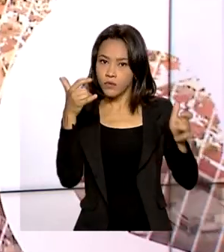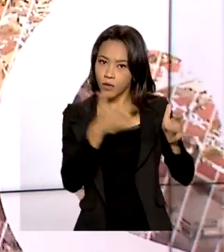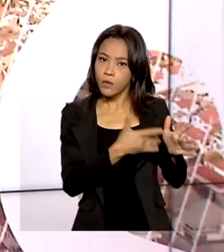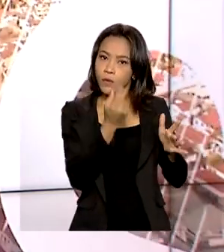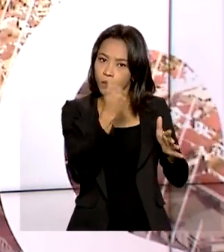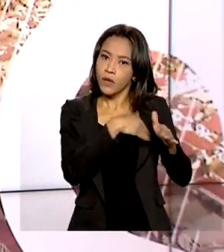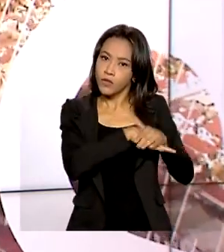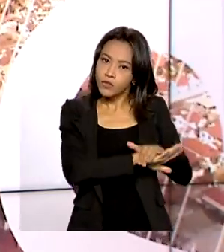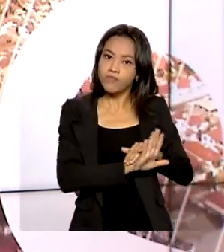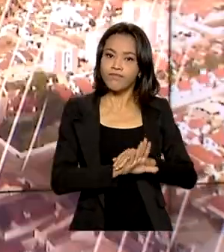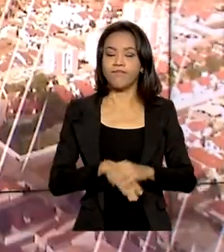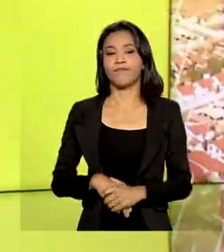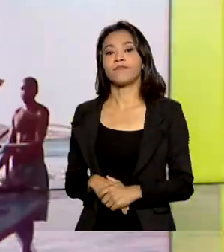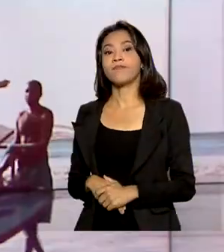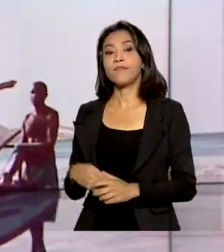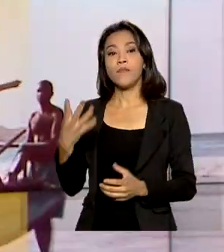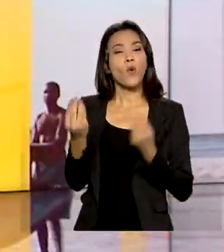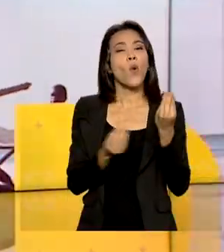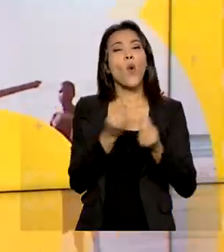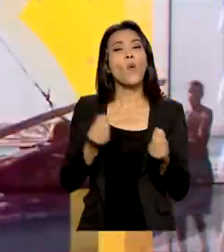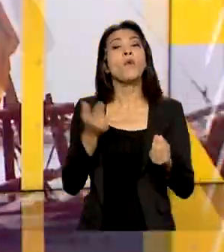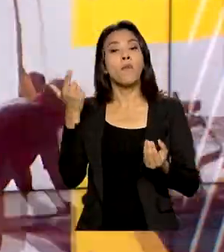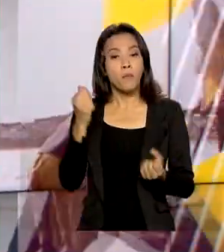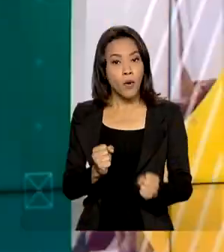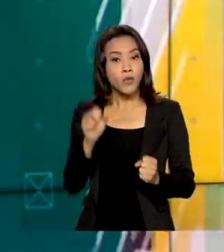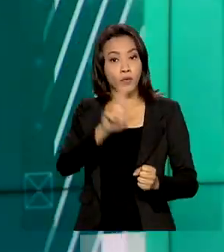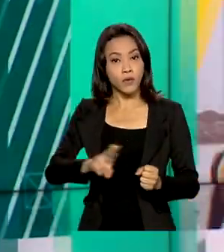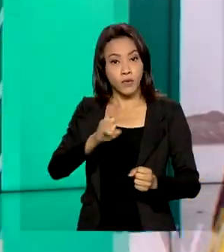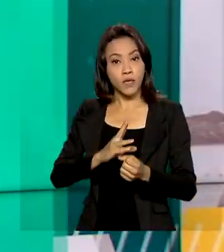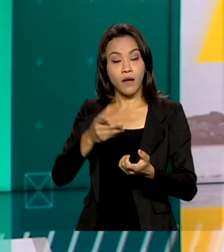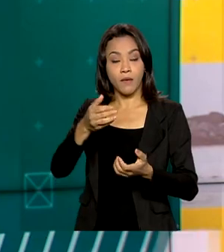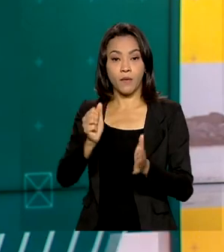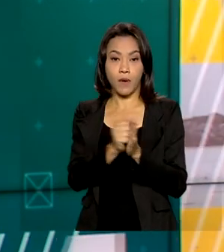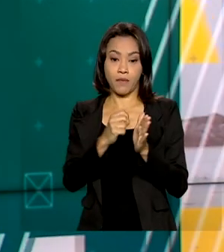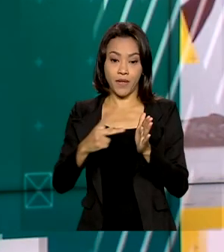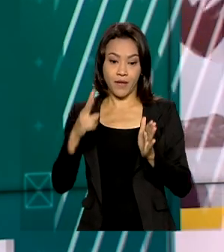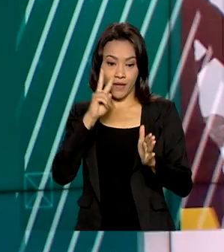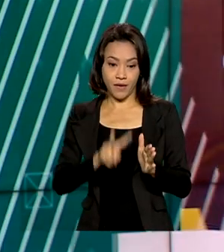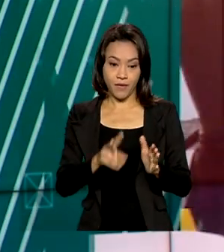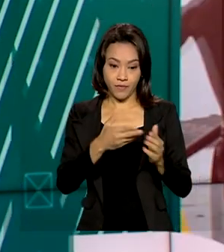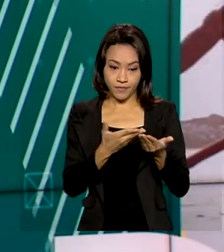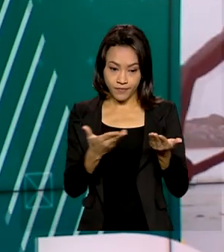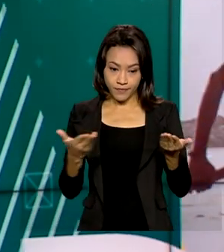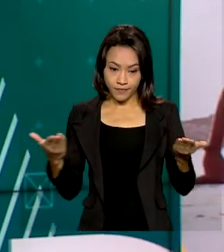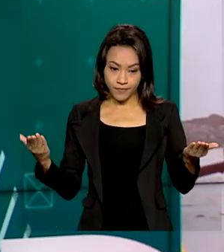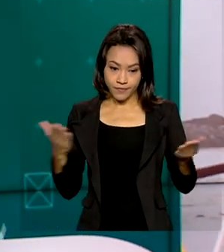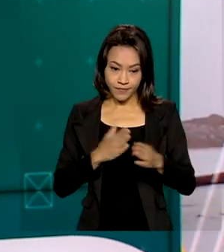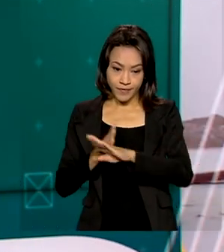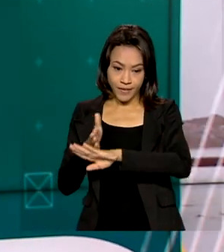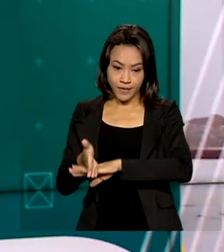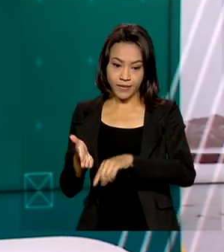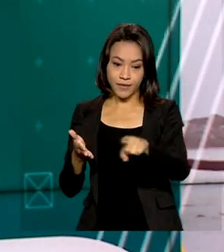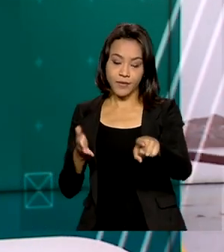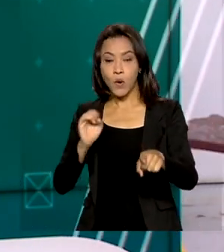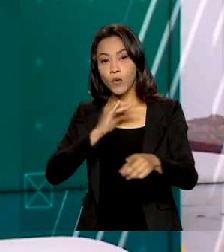A adesão pode ser feita pelo aplicativo do FGTS, pelo site que aparece aí na sua tela ou direto nas agências da Caixa.